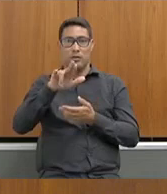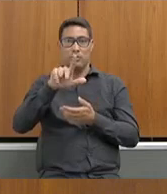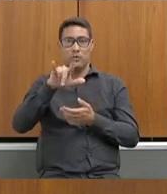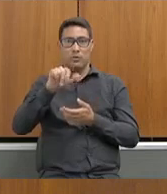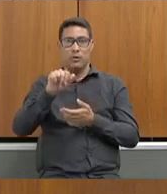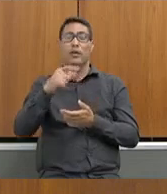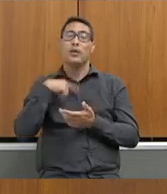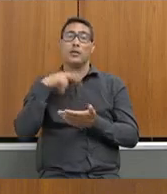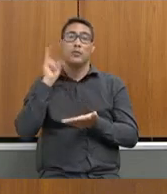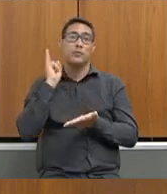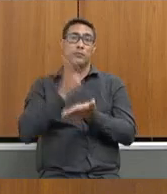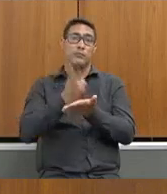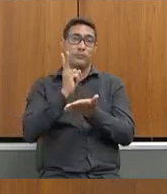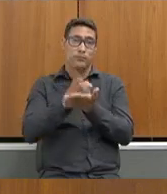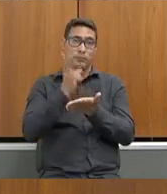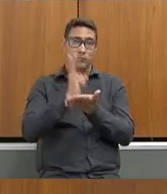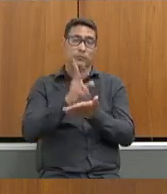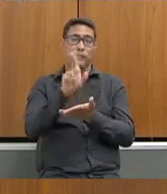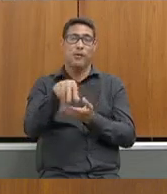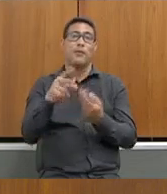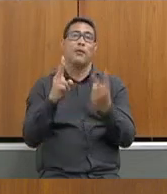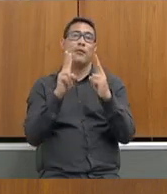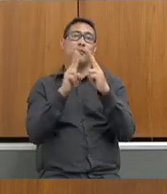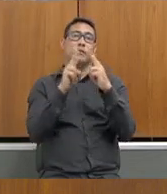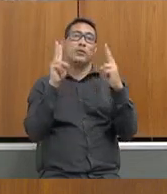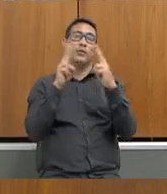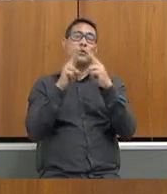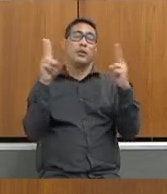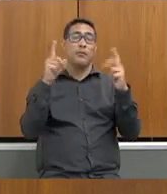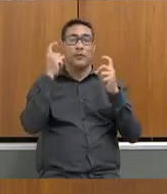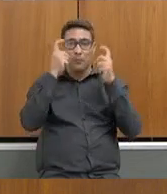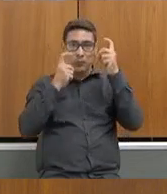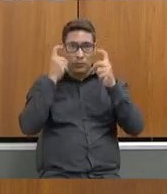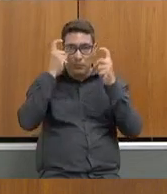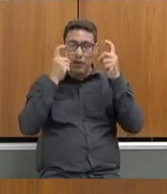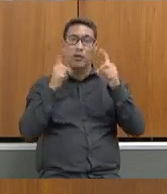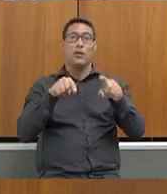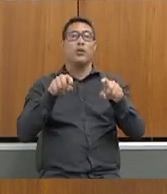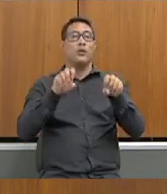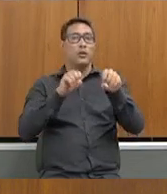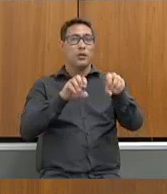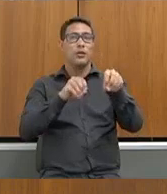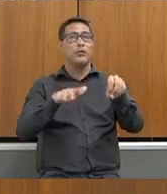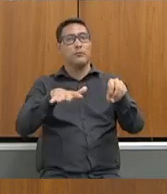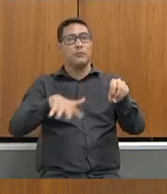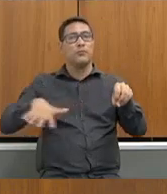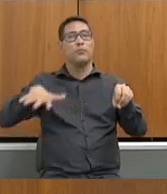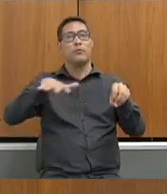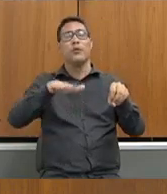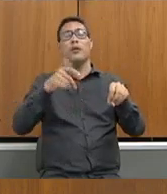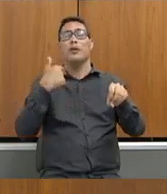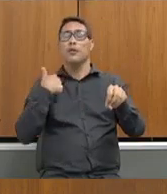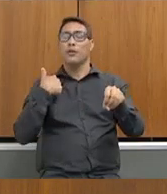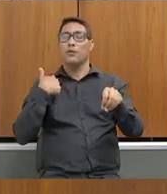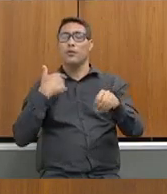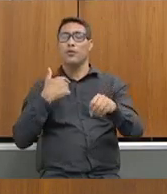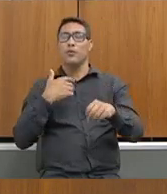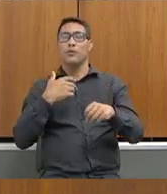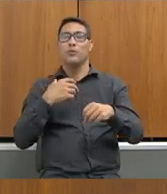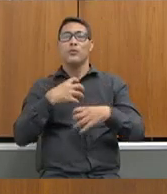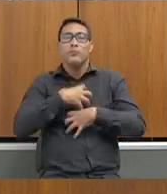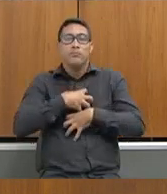continua, mesmo à distância, mas preocupada com a nossa educação e com o carinho que ela levou de Minas e dos mineiros.